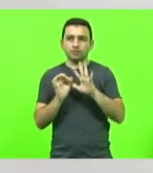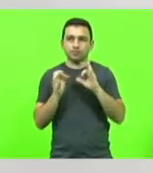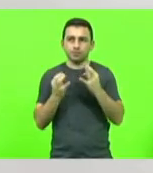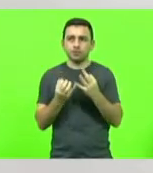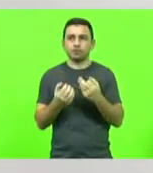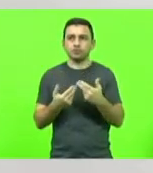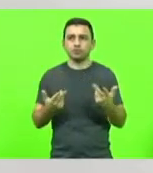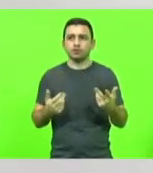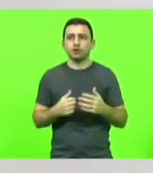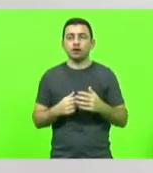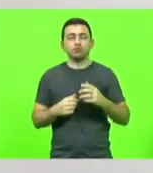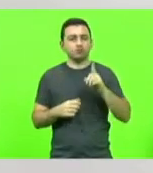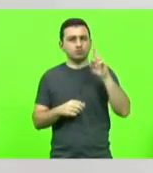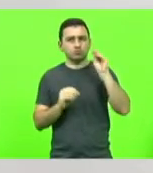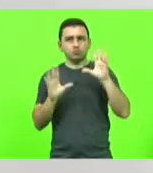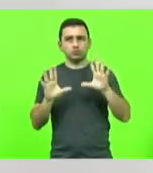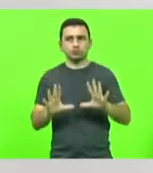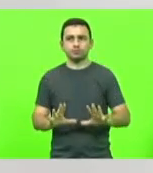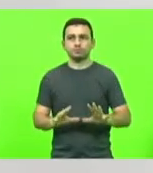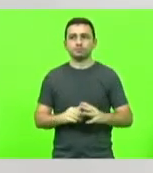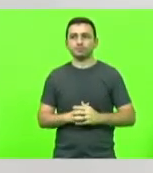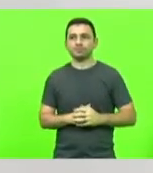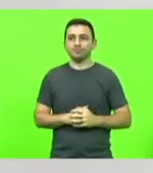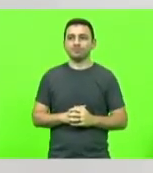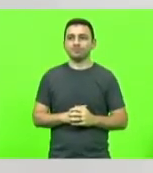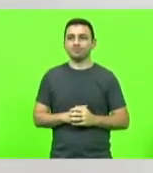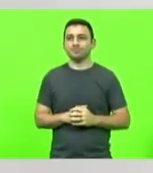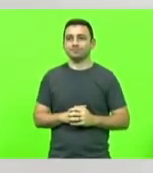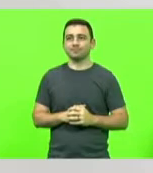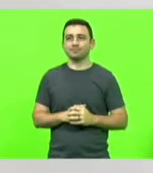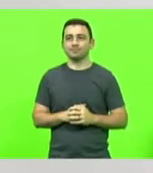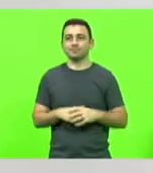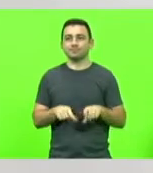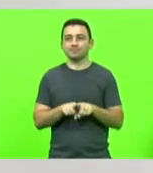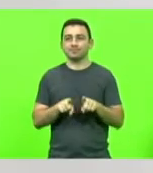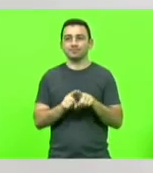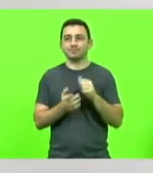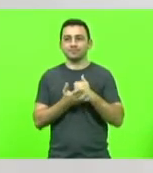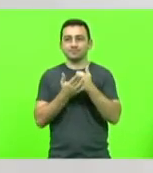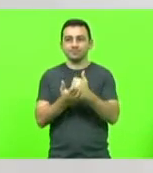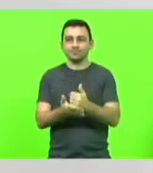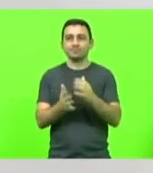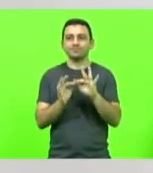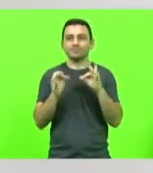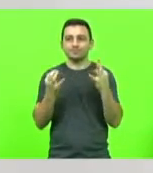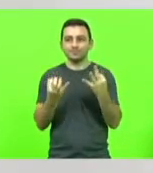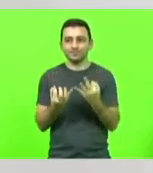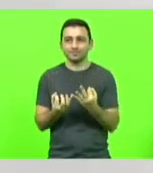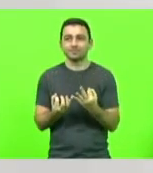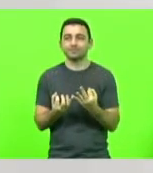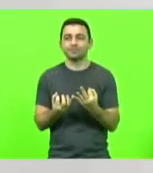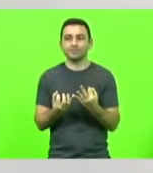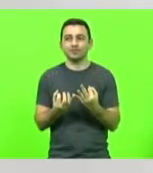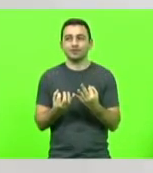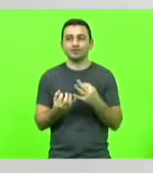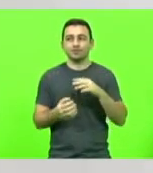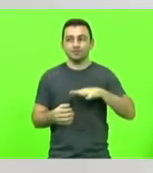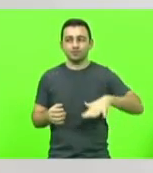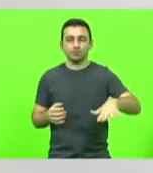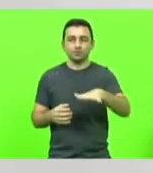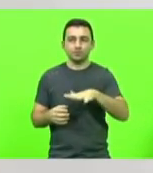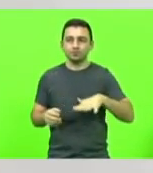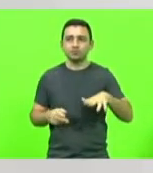Com a benção de Deus, o apoio da minha família e a força do povo catarinense, trabalharei